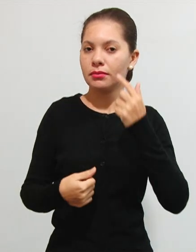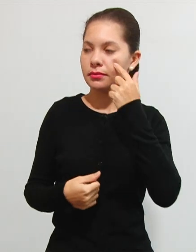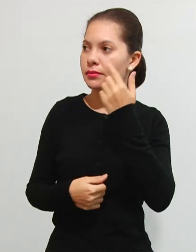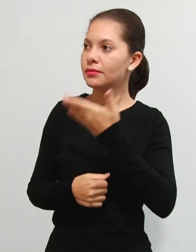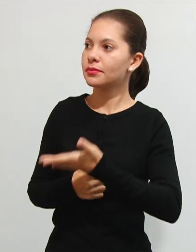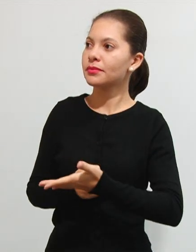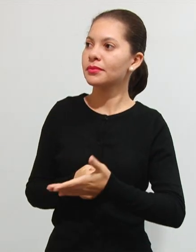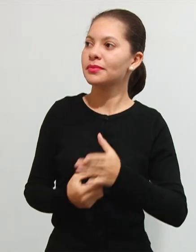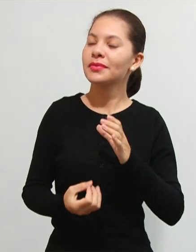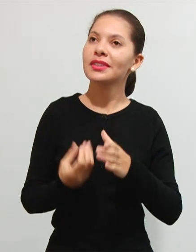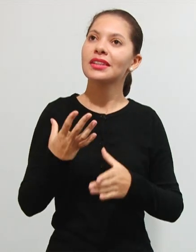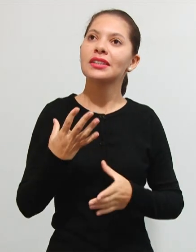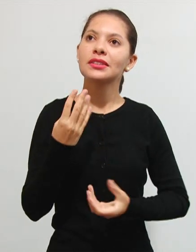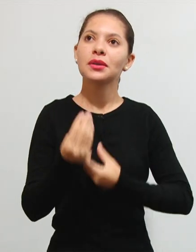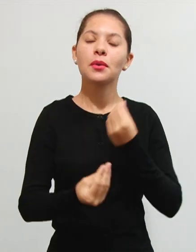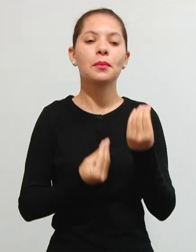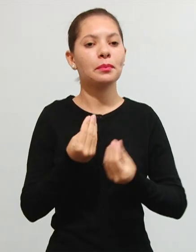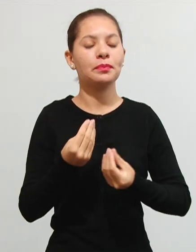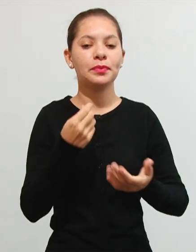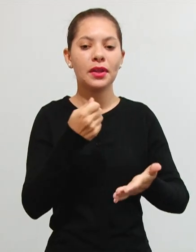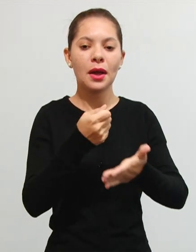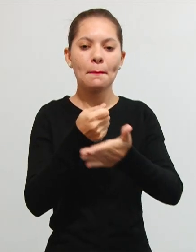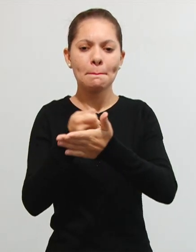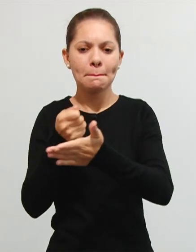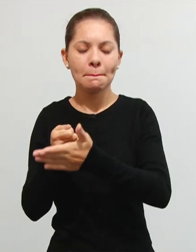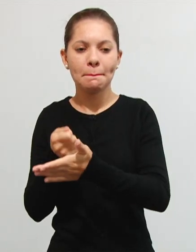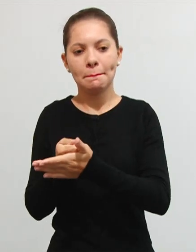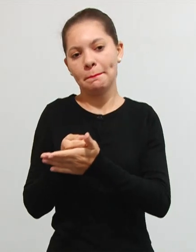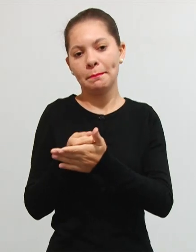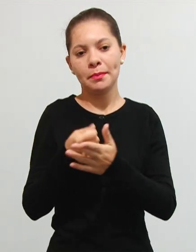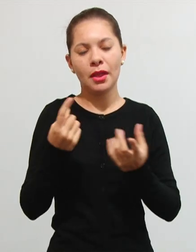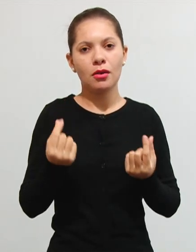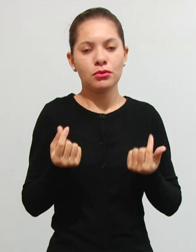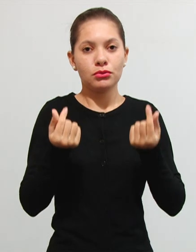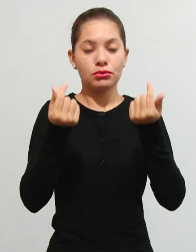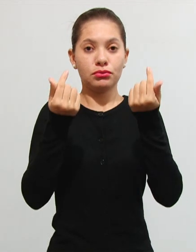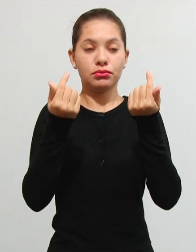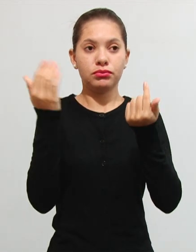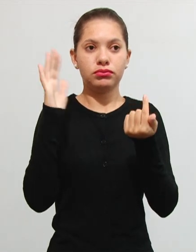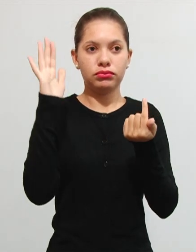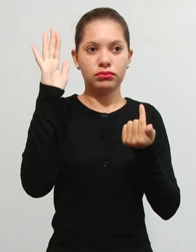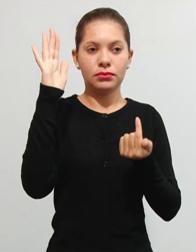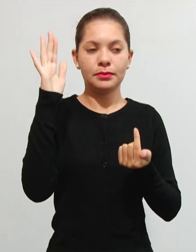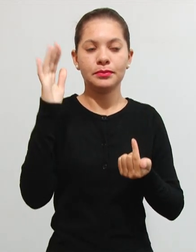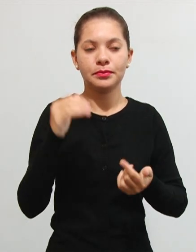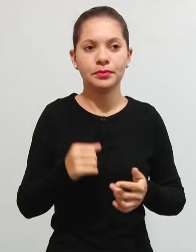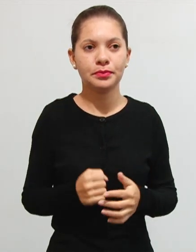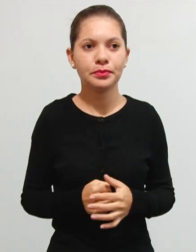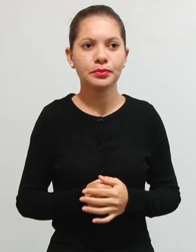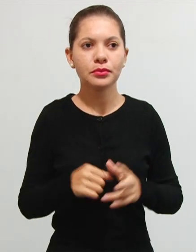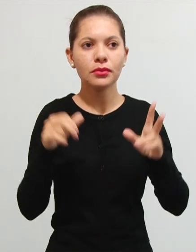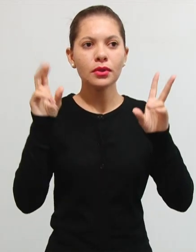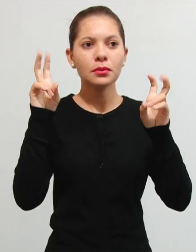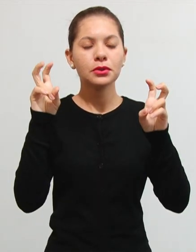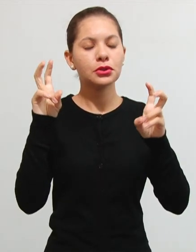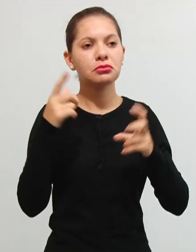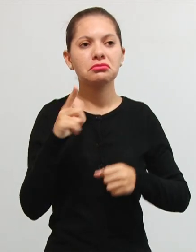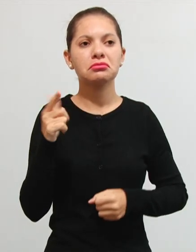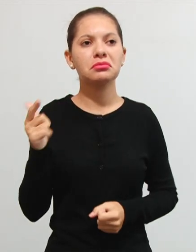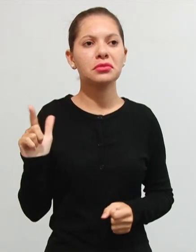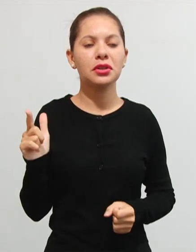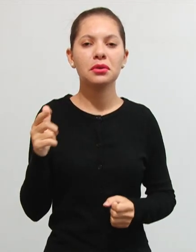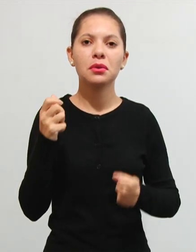nasce da proibição do enriquecimento sem causa basicamente porque quando o poder público ele